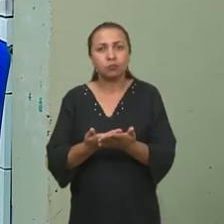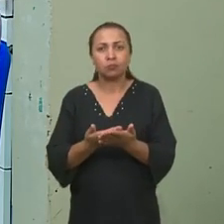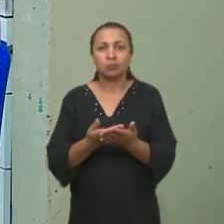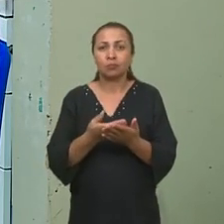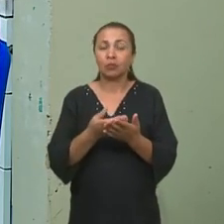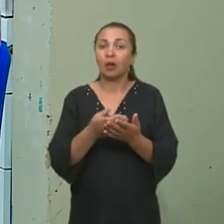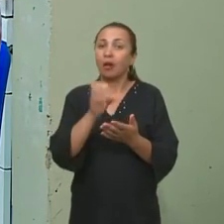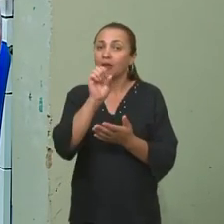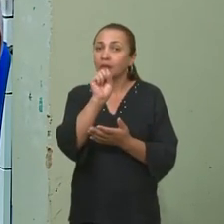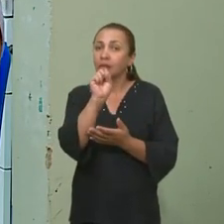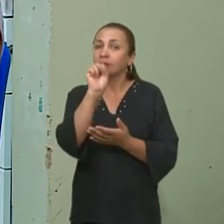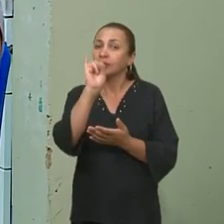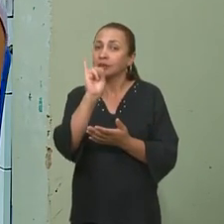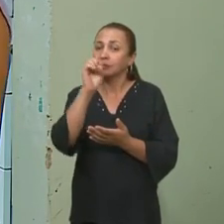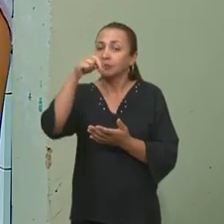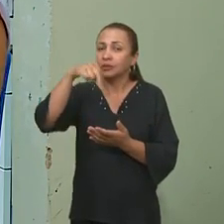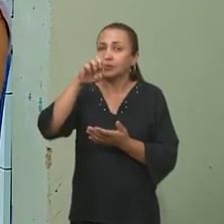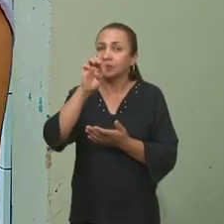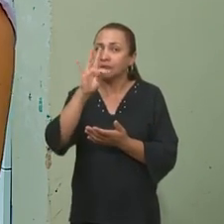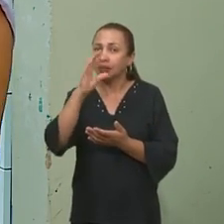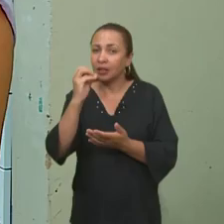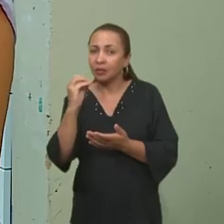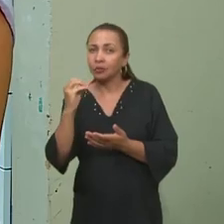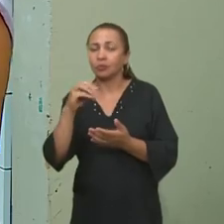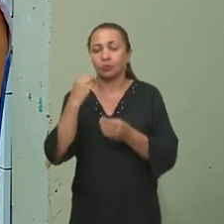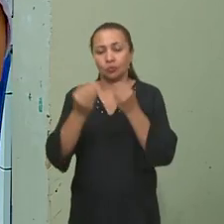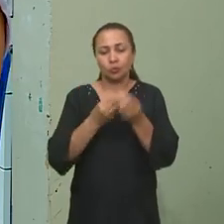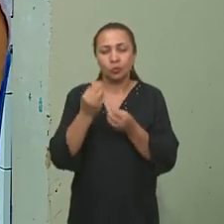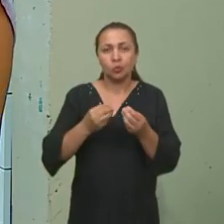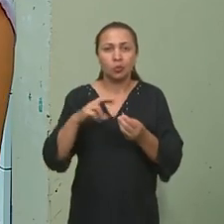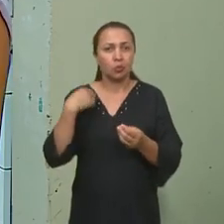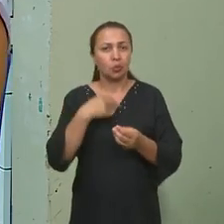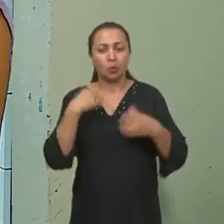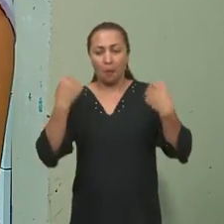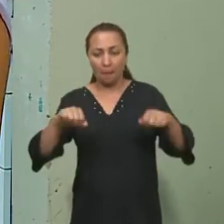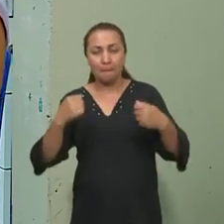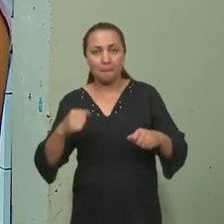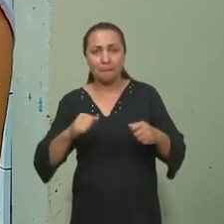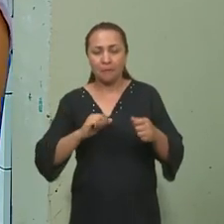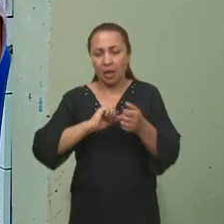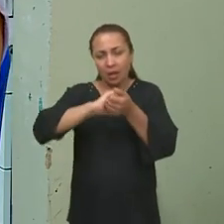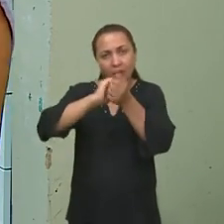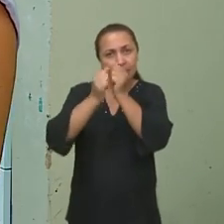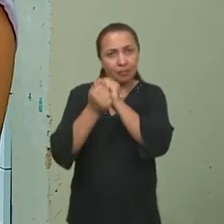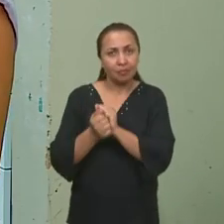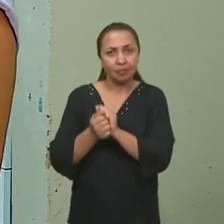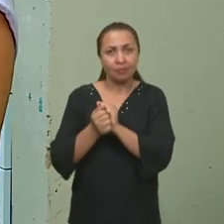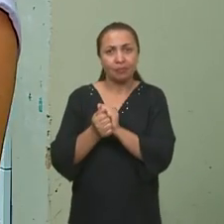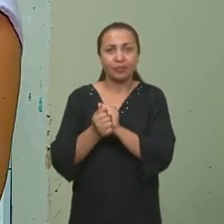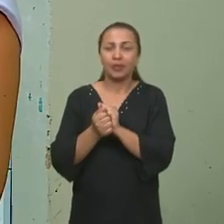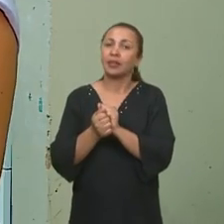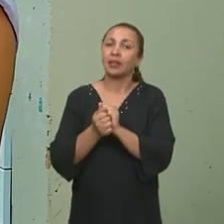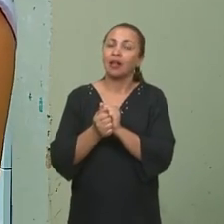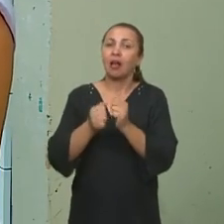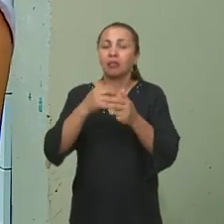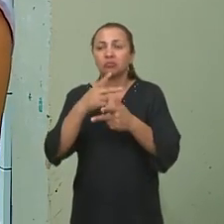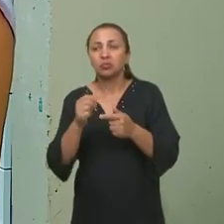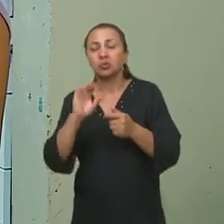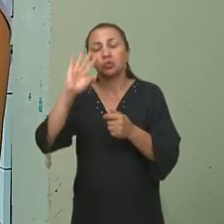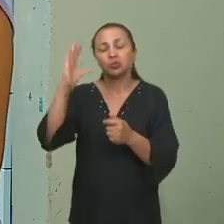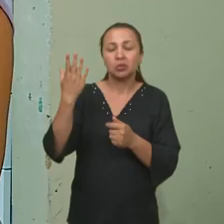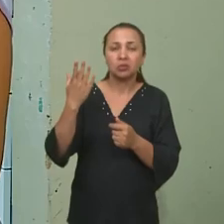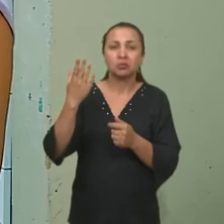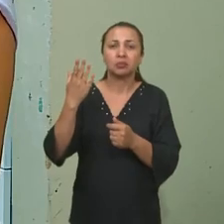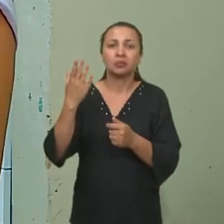estudo cinético, ou seja, o estudo das condições para as quais a gente precisa ajustar as